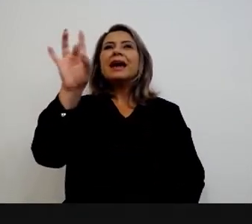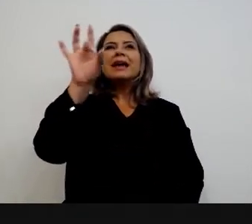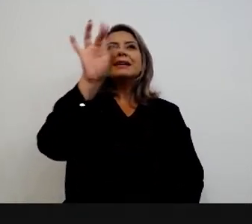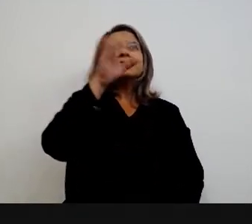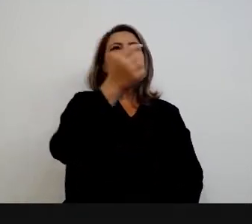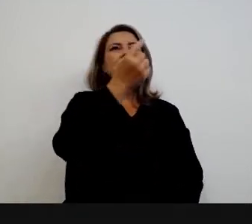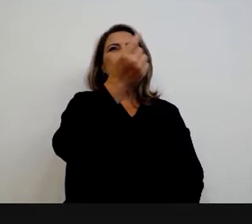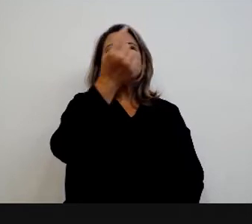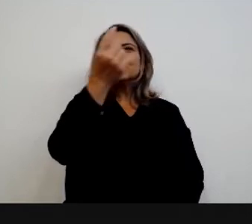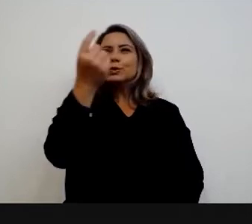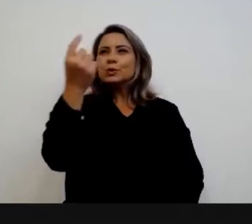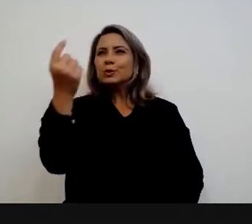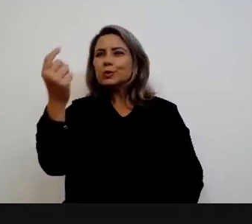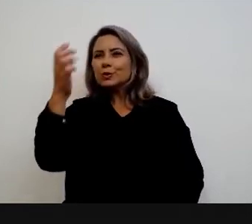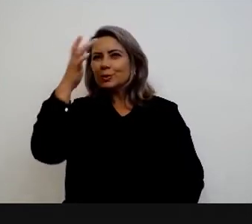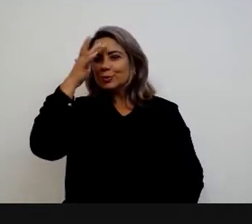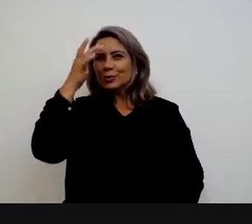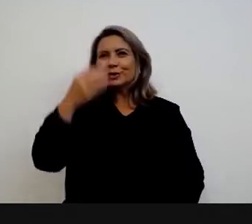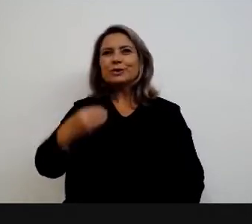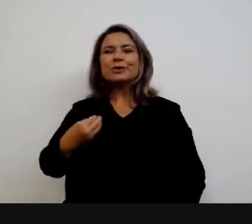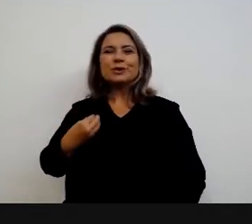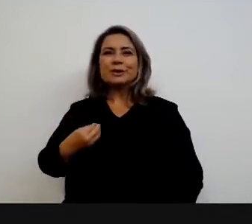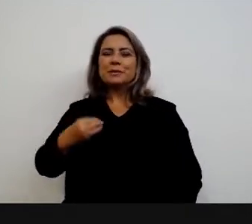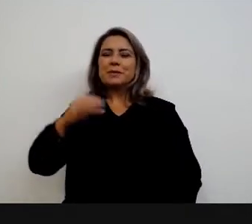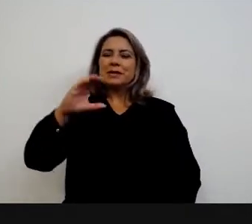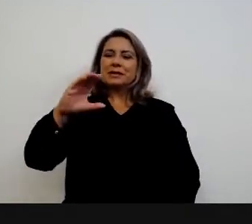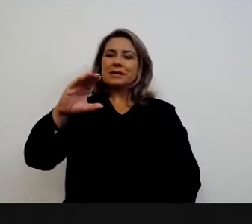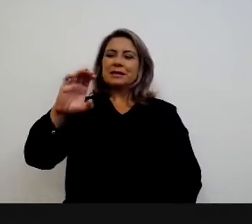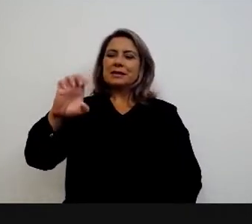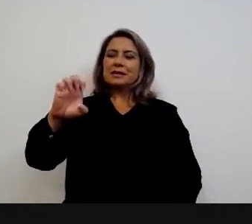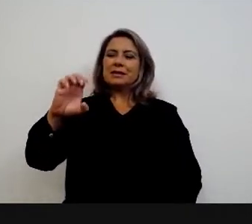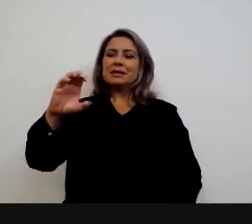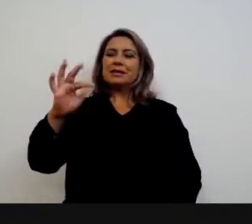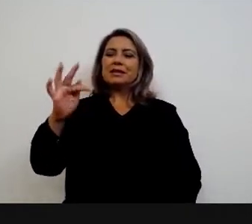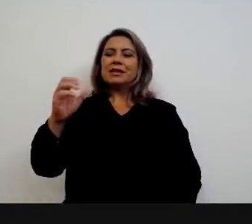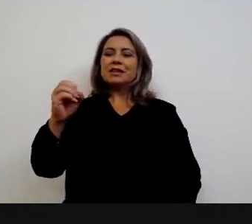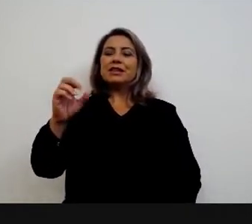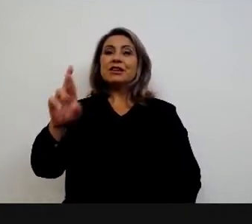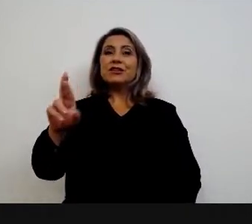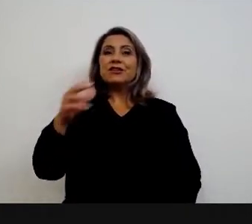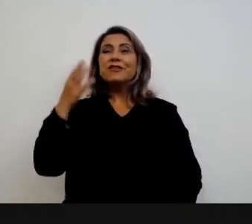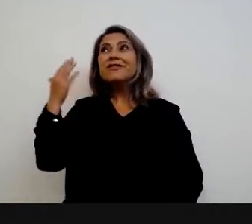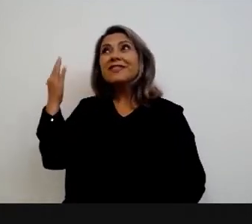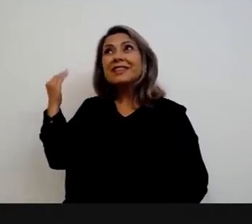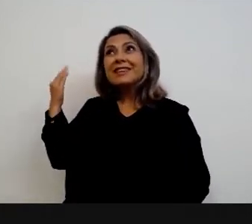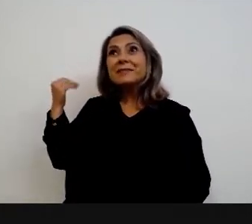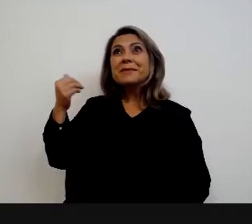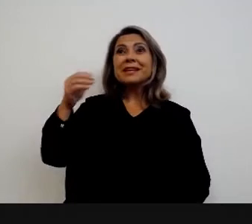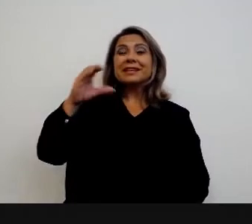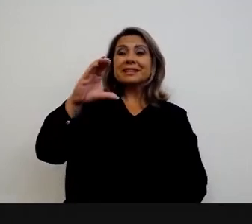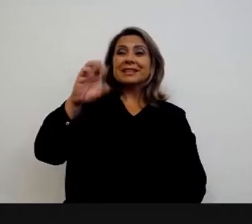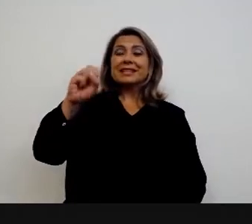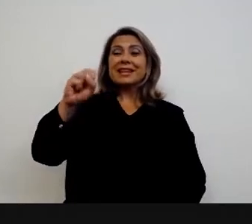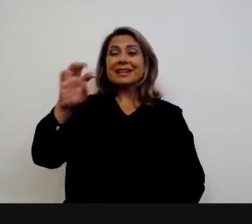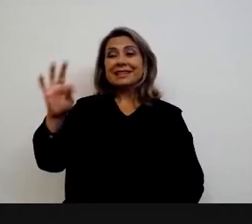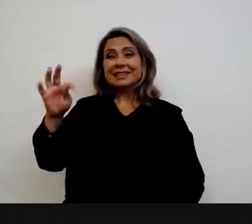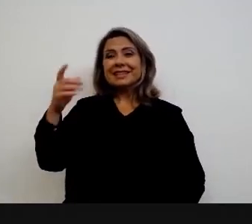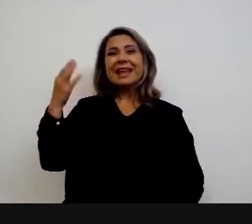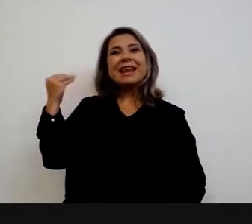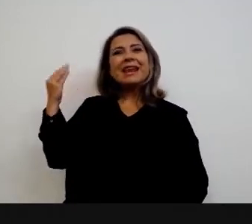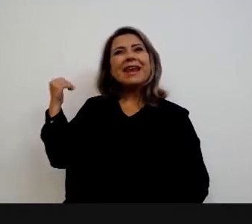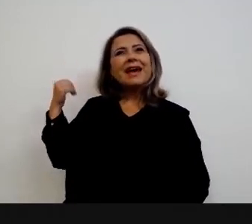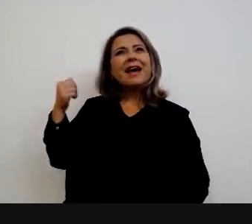do Cefó, nem digo do Cefó, desde a CST, lá em 1991 até hoje,